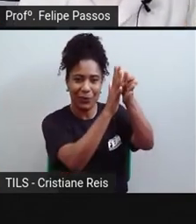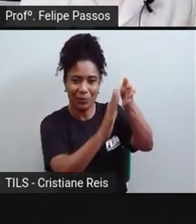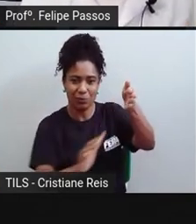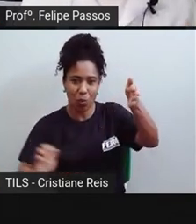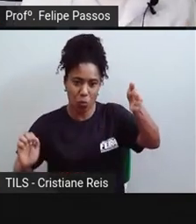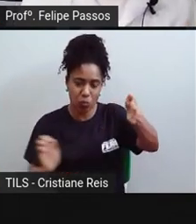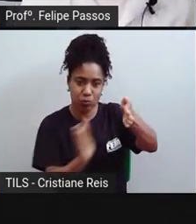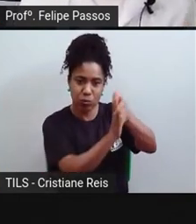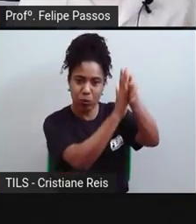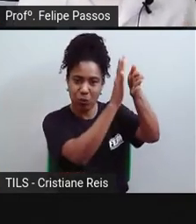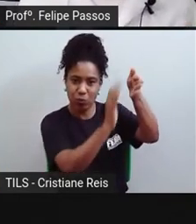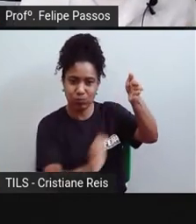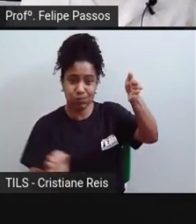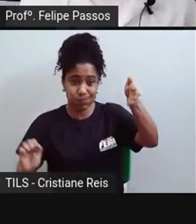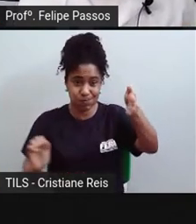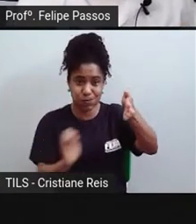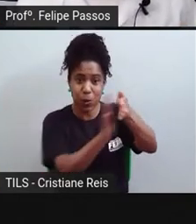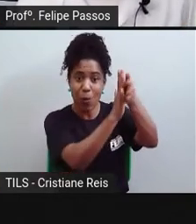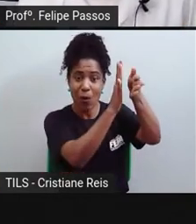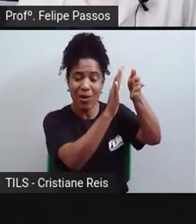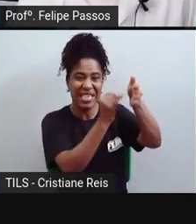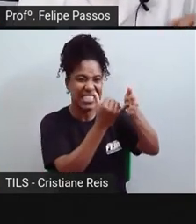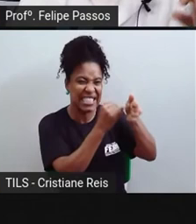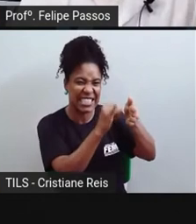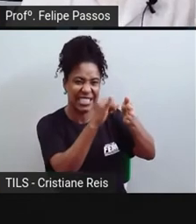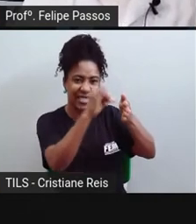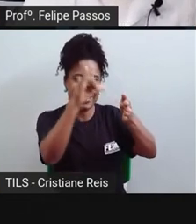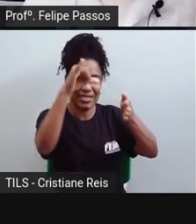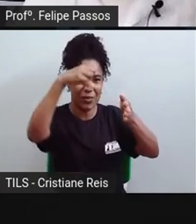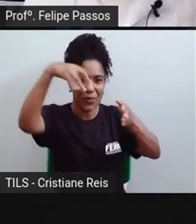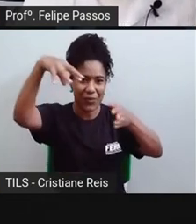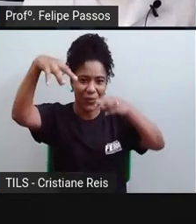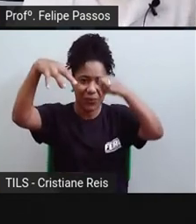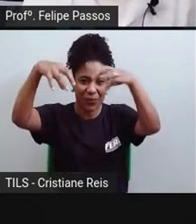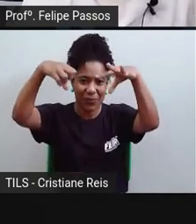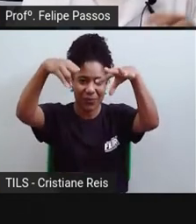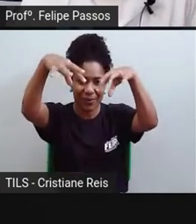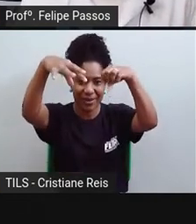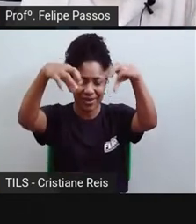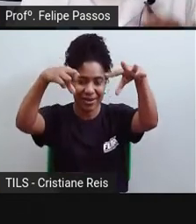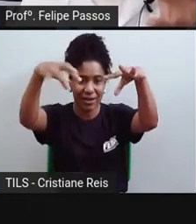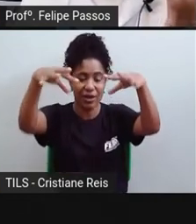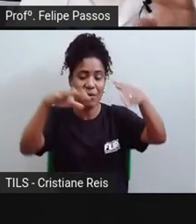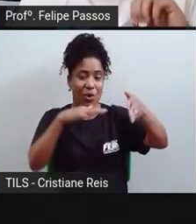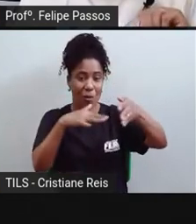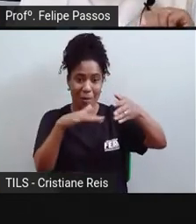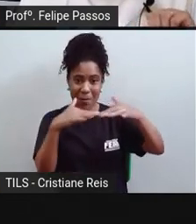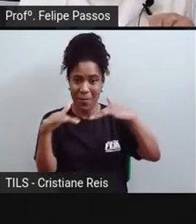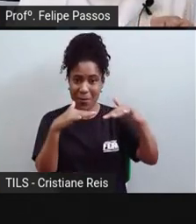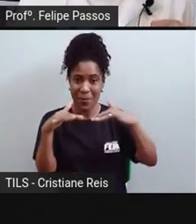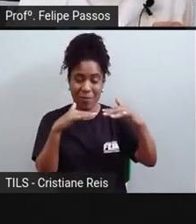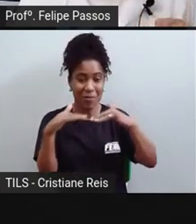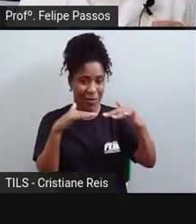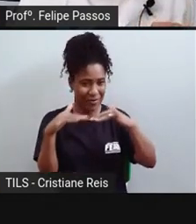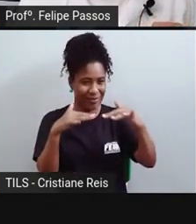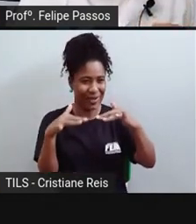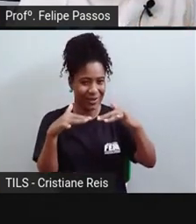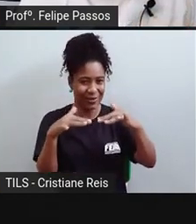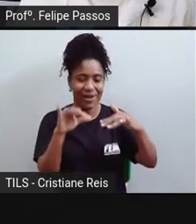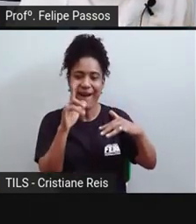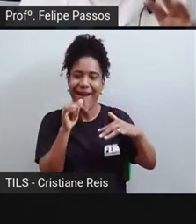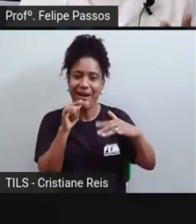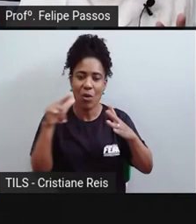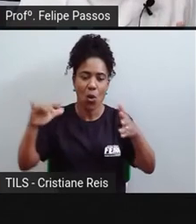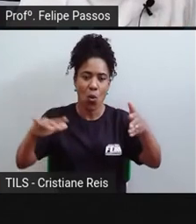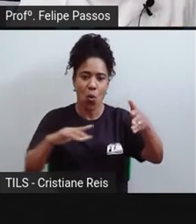transformado em energia elétrica. Energia cinética é transformada em energia elétrica. Cinética e potencial. Mas aí você pergunta ao seu professor de ciências